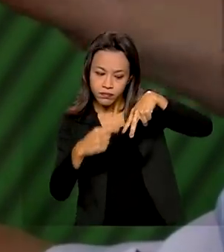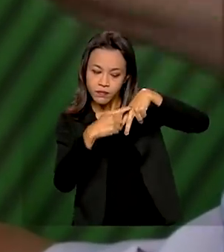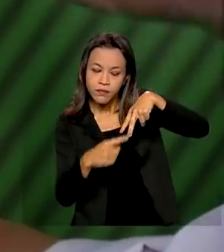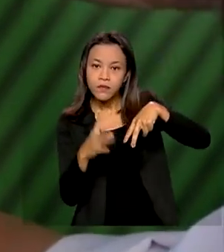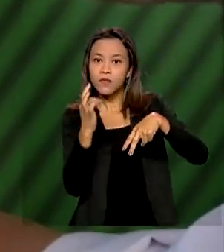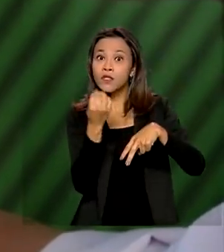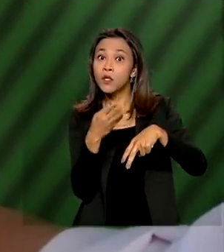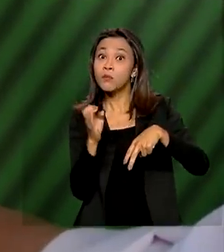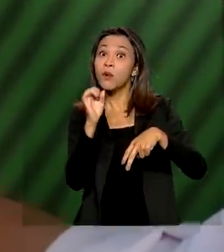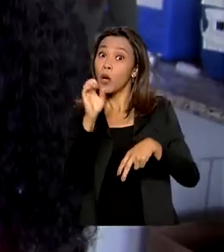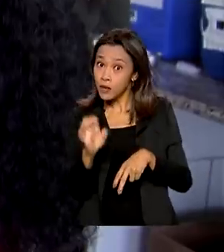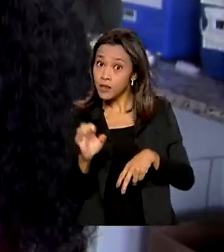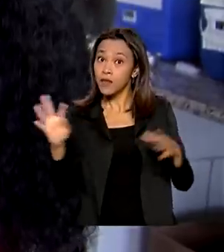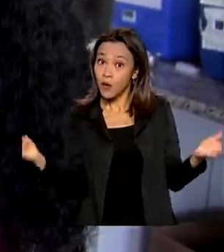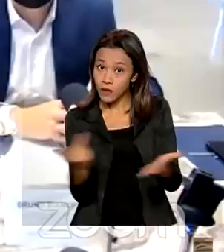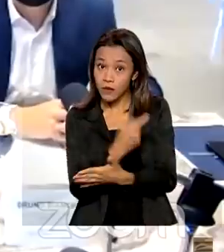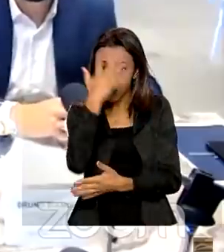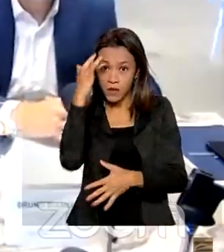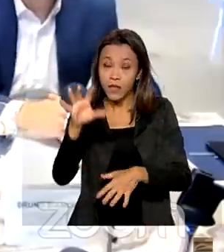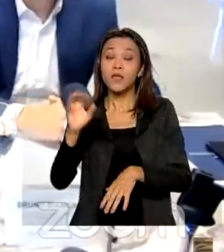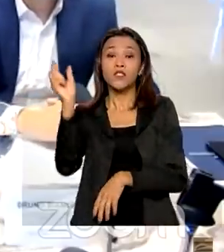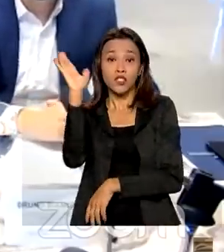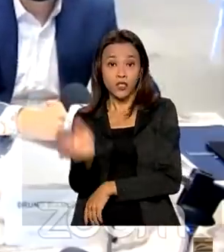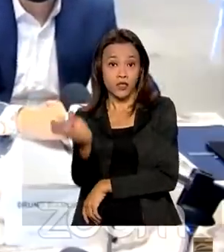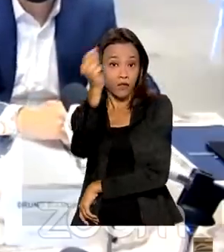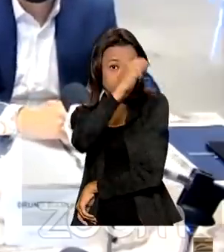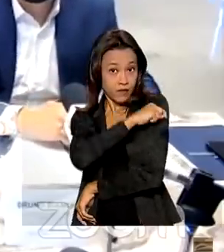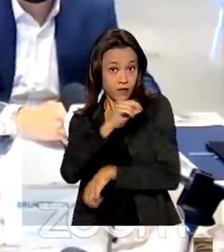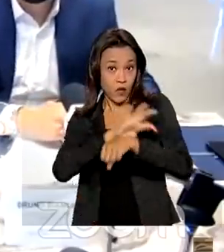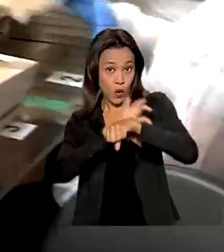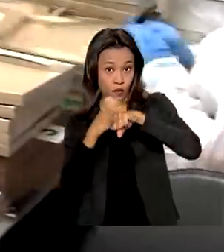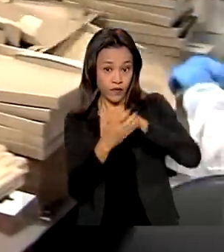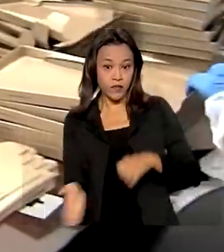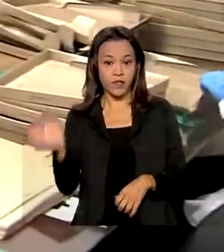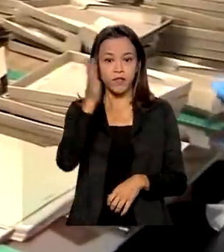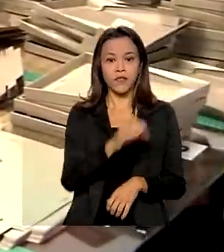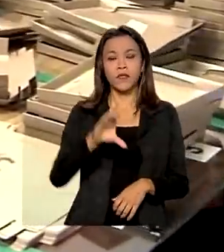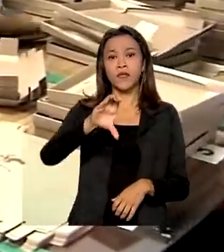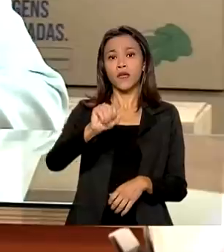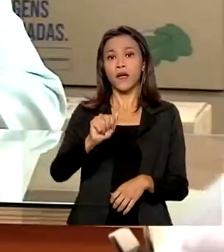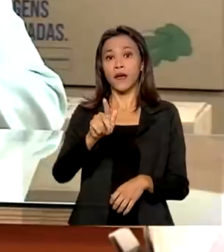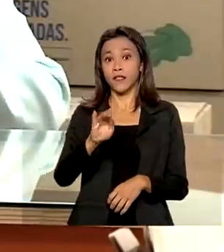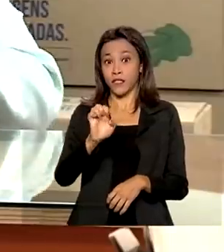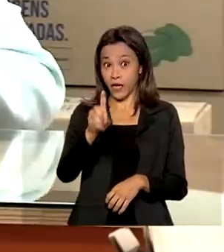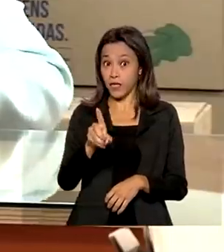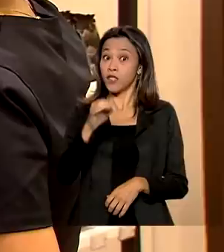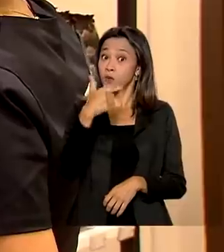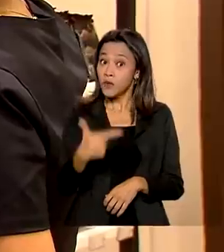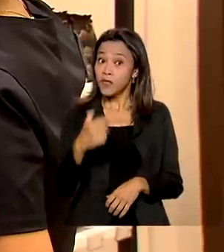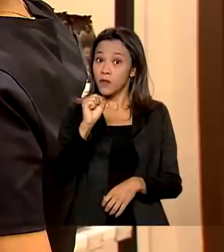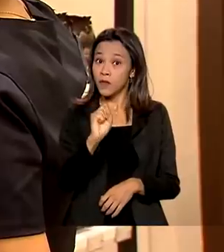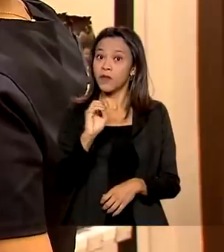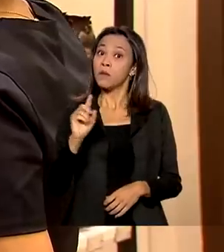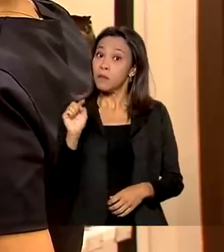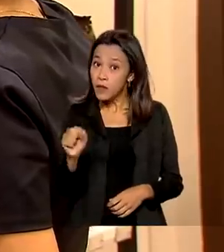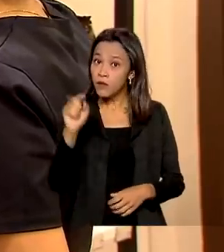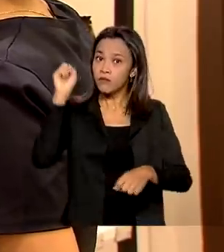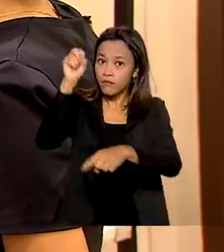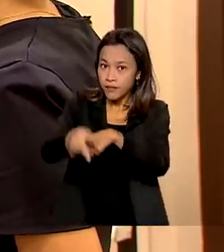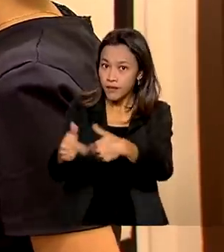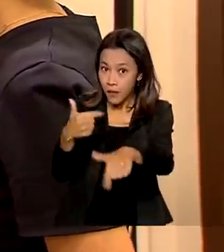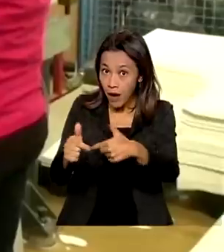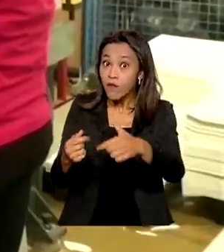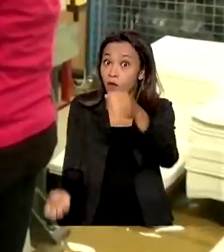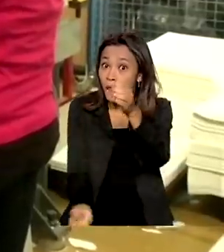contra a Covid-19. Dados do Caged mostram que mais de 280 mil empregos foram criados em maio.